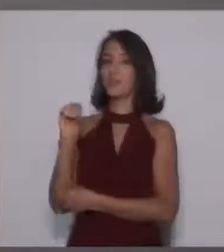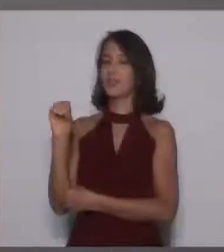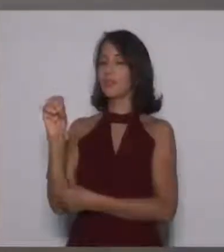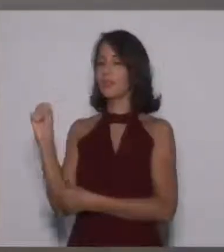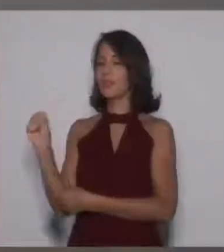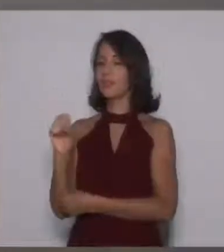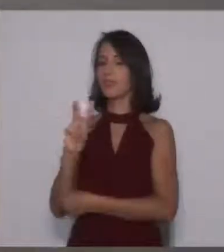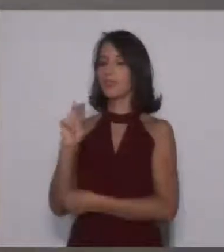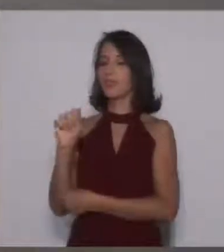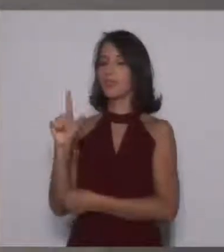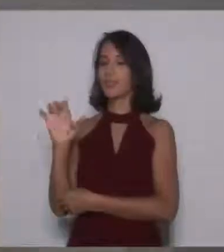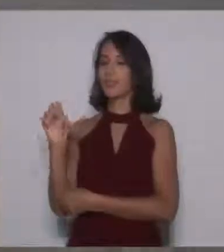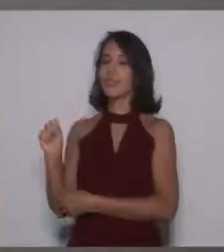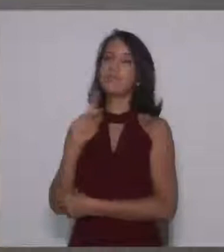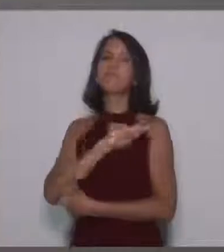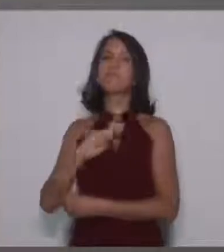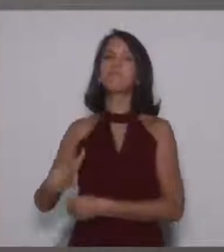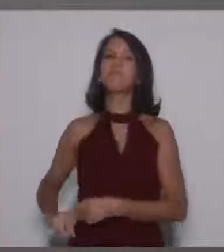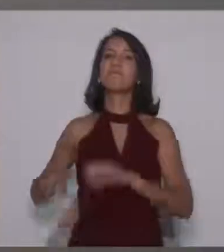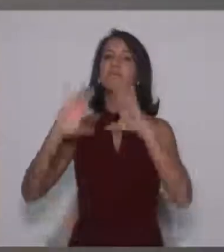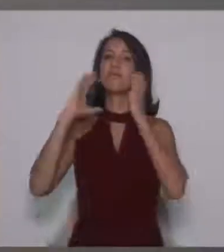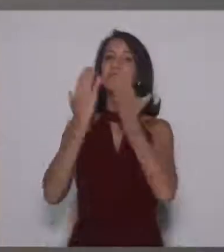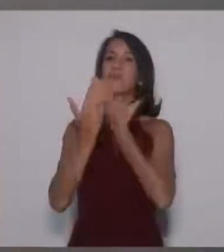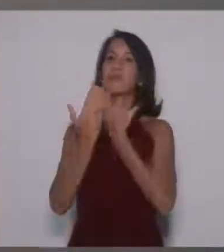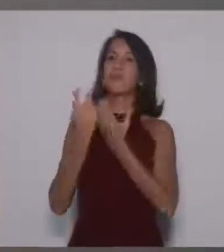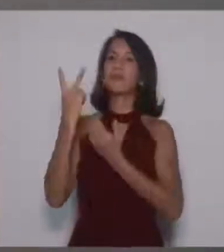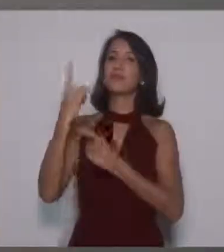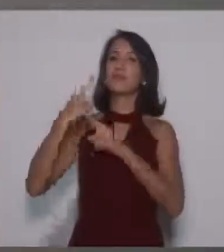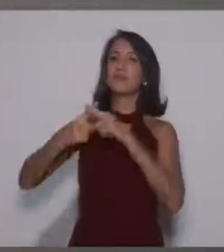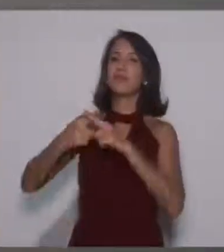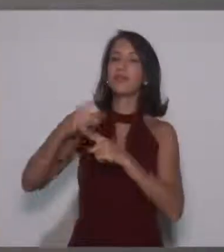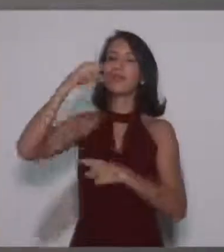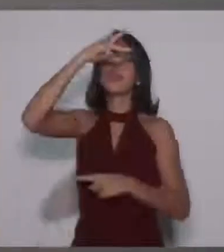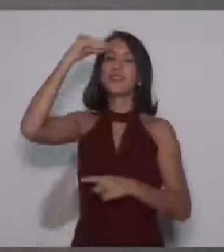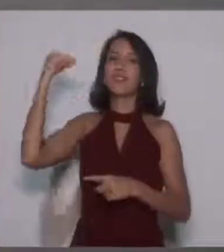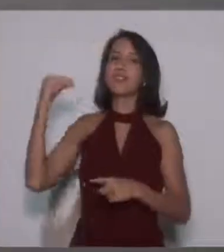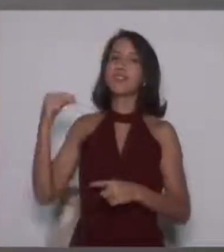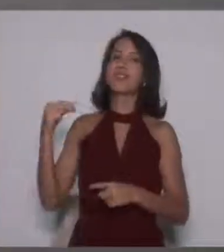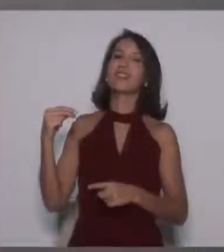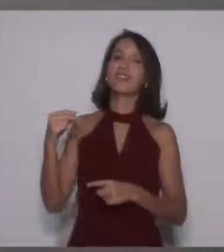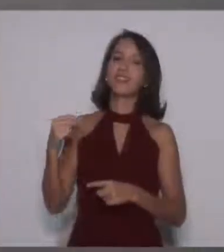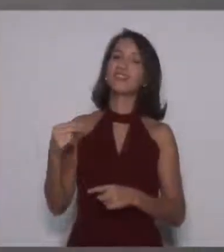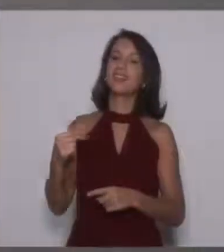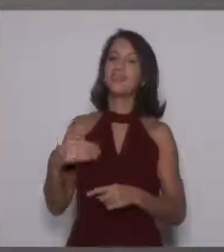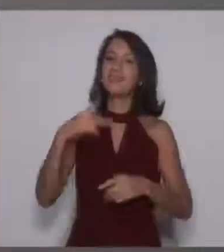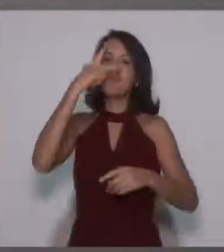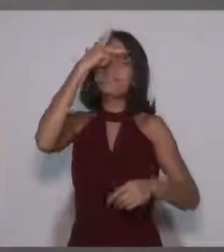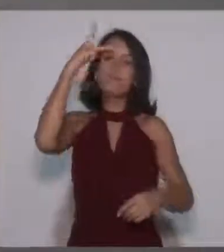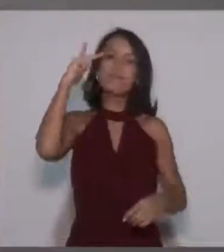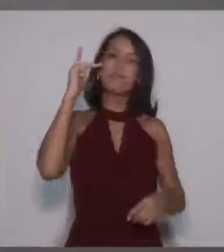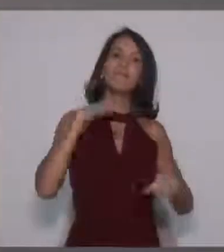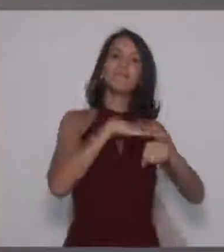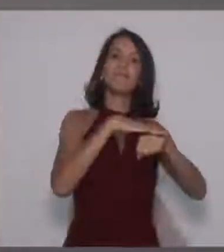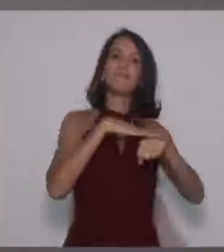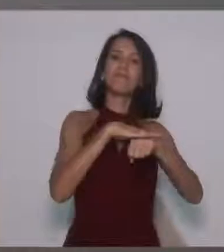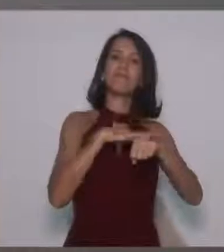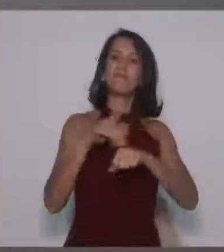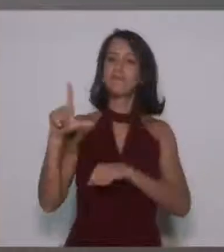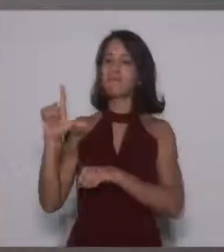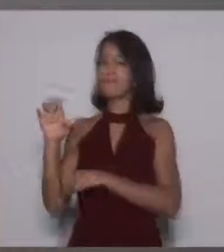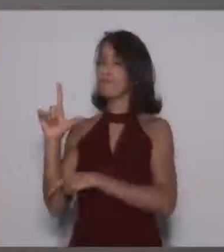e presidente da Câmara daquela cidade. E com as pessoas que eu tenho conversado, Lela,